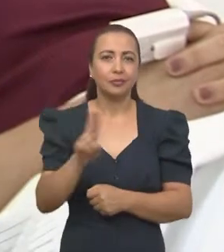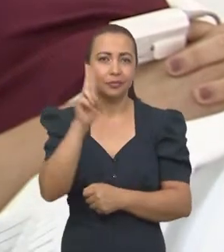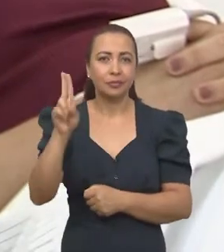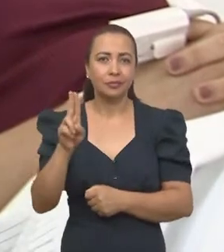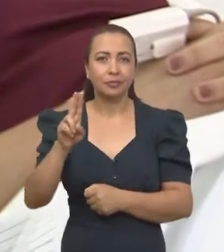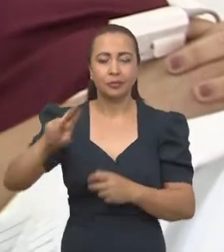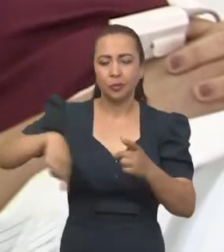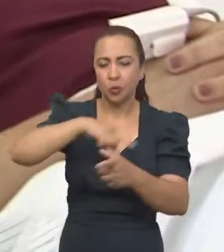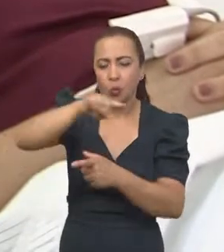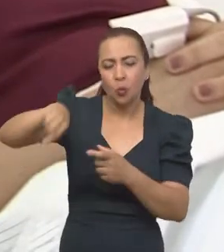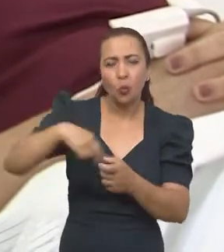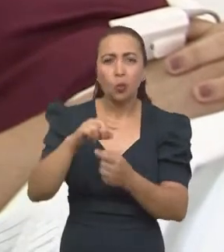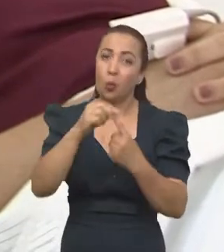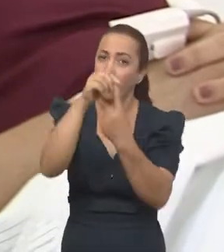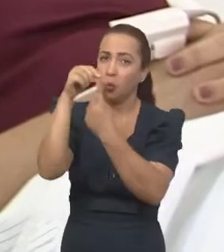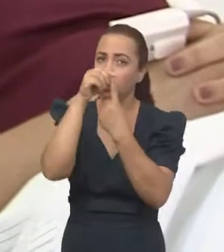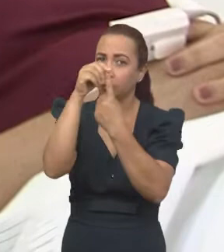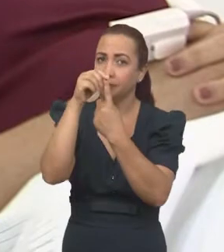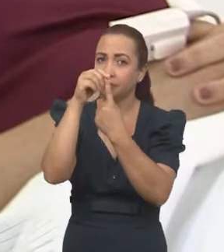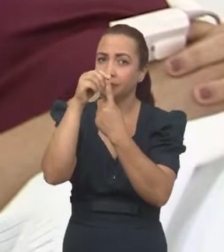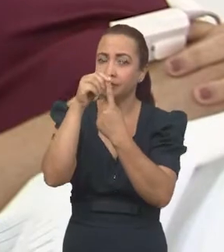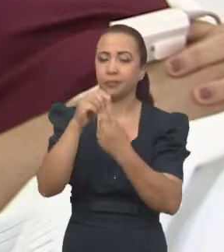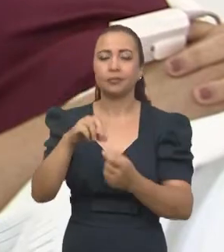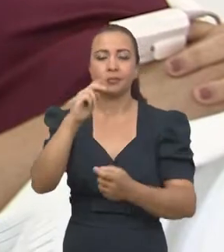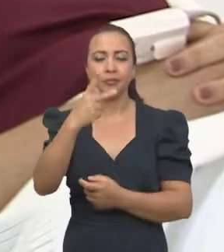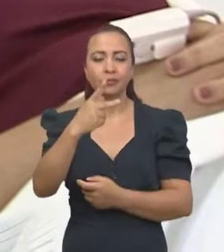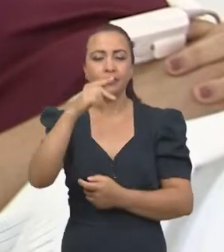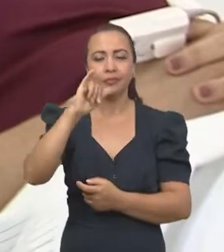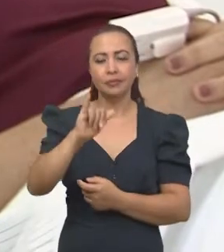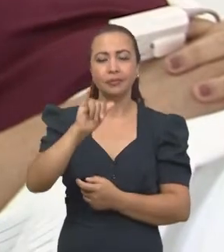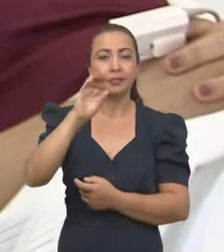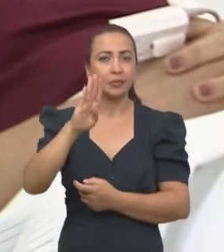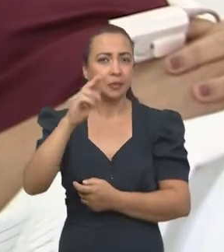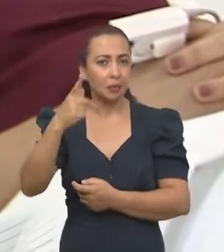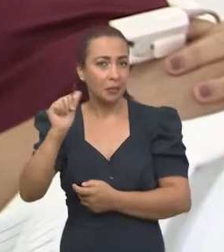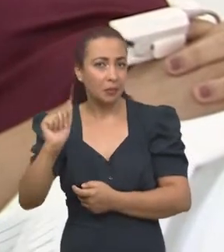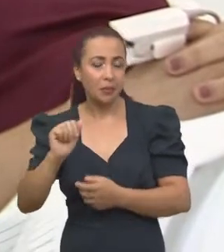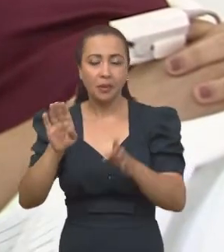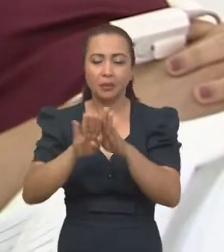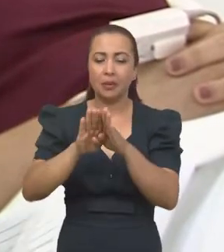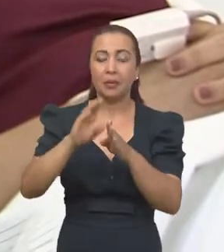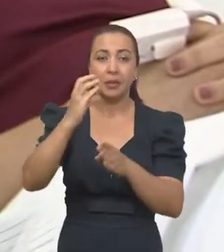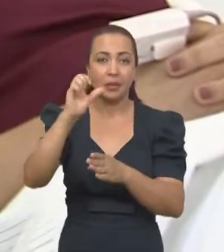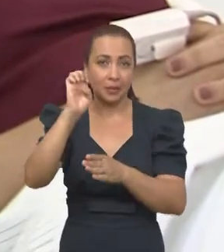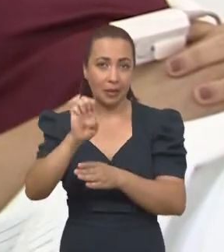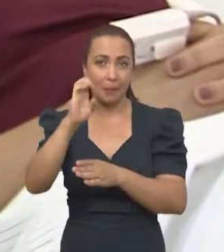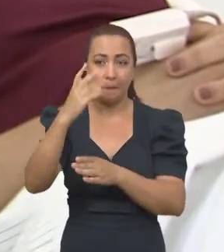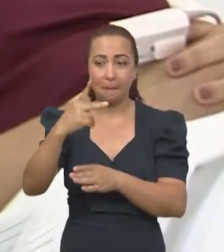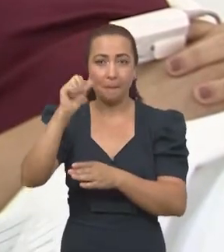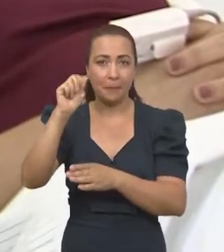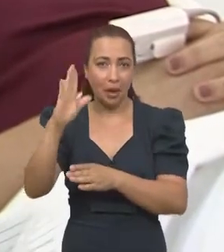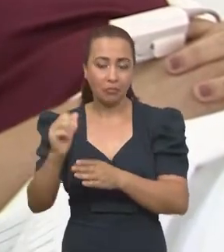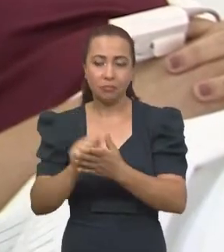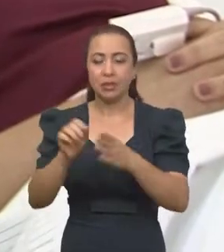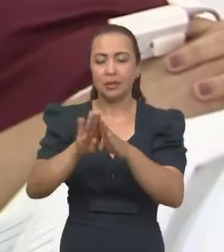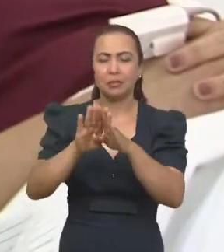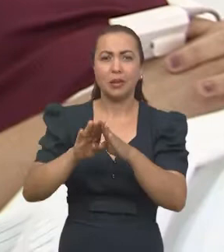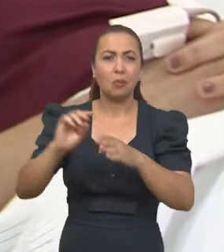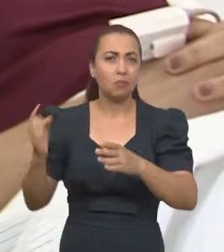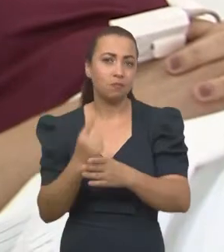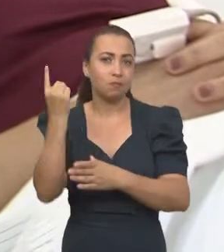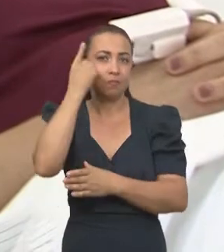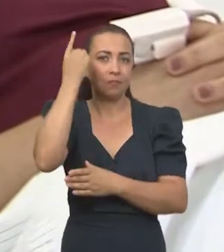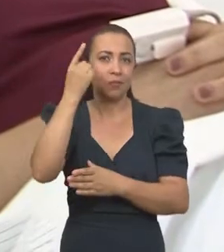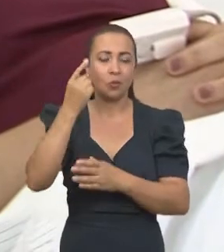equipamentos com circuito único, por exemplo, um BIPAP, um CEPAP, ou ainda um gerador de fluxo para a gente fazer um alto